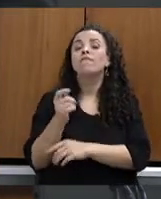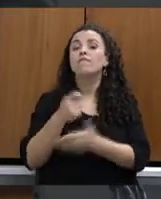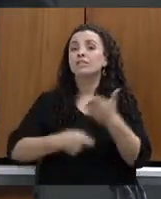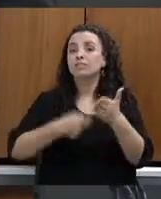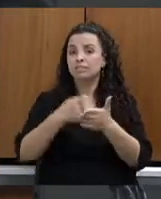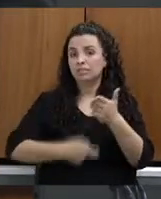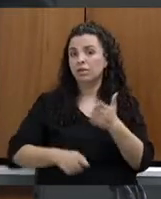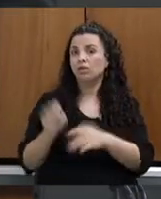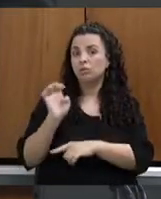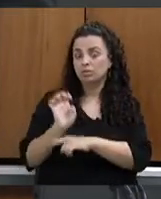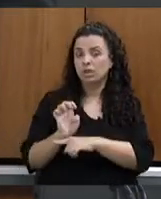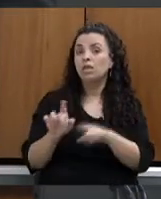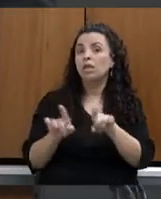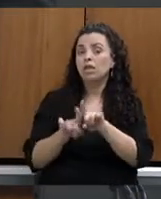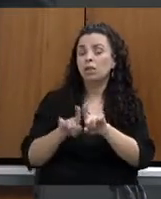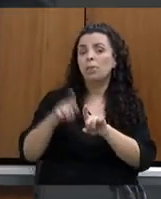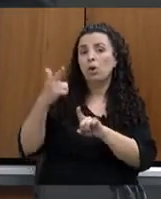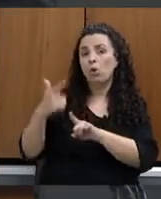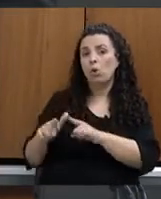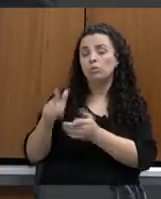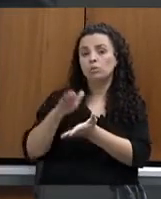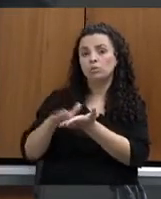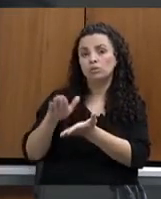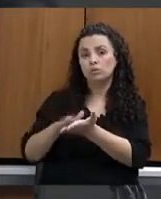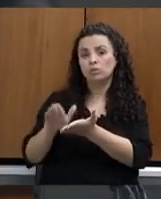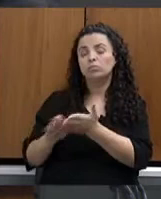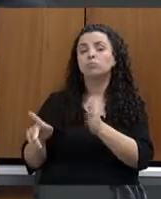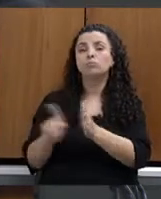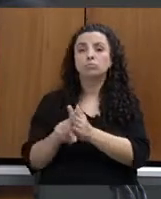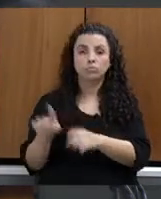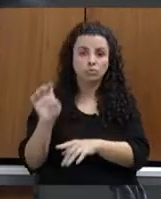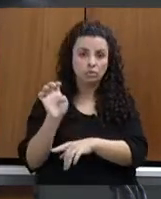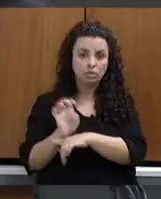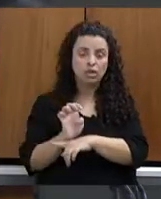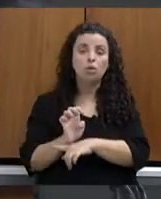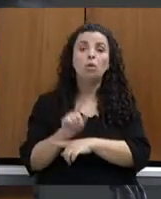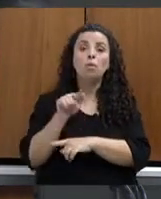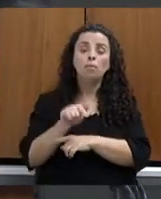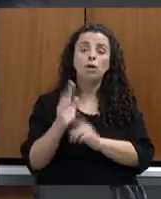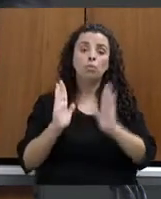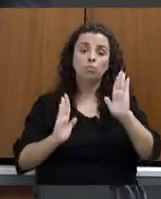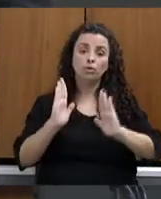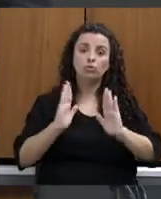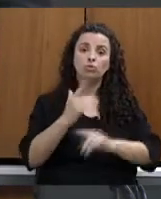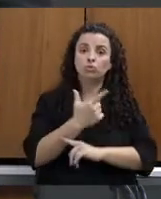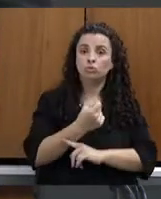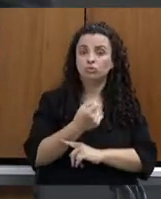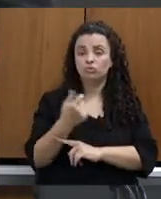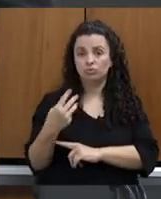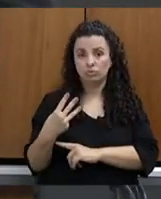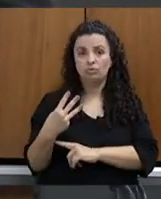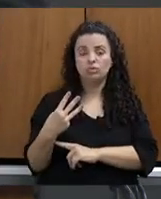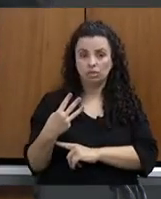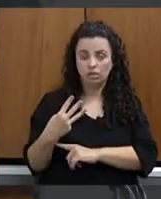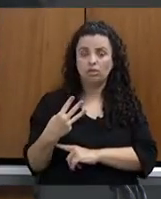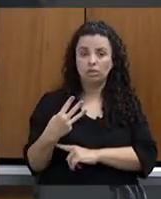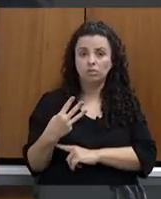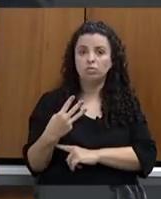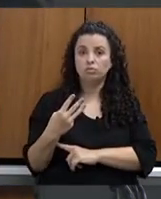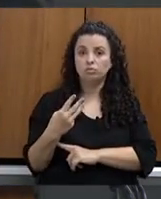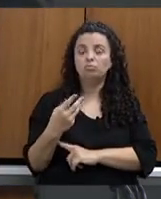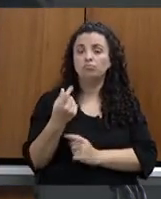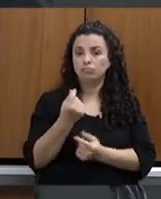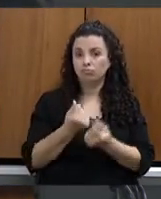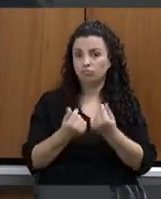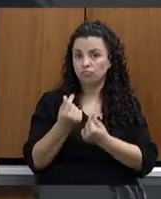controladas pelo Estado para o exercício financeiro de 2023, que segue a anexa destinada a